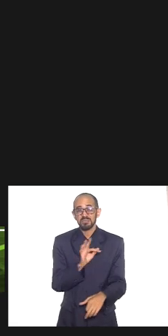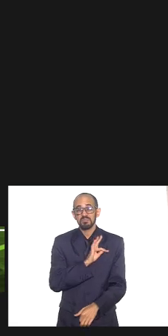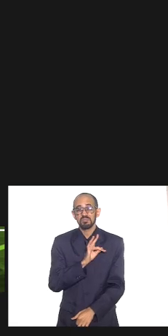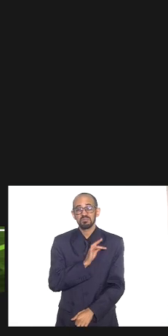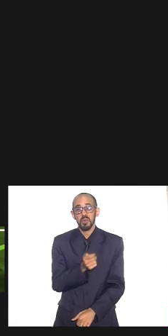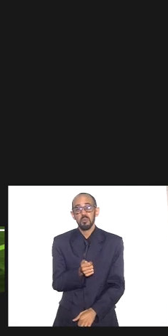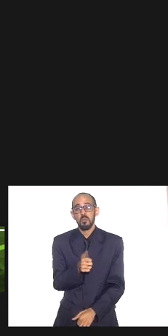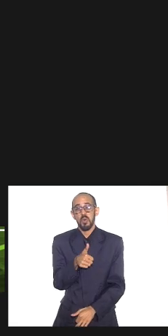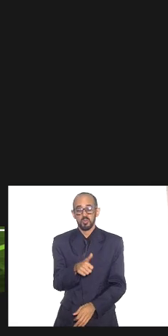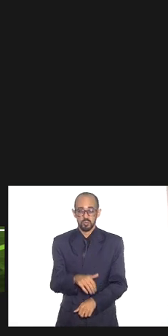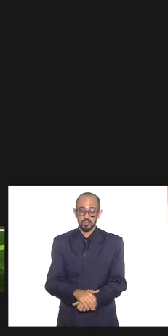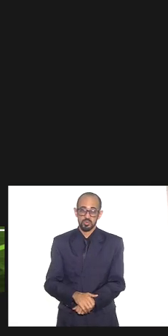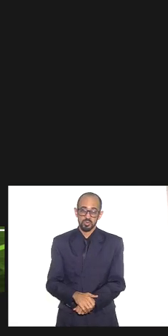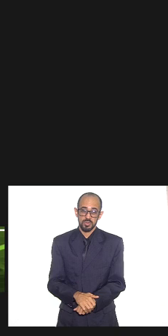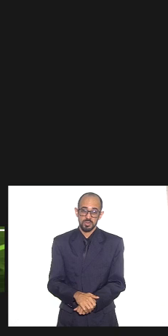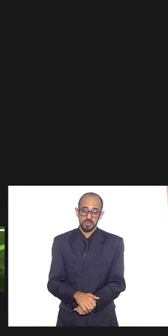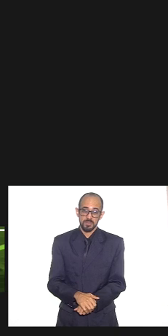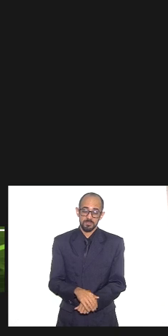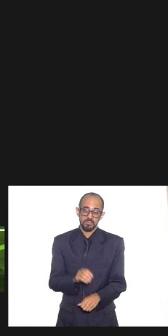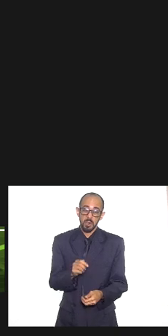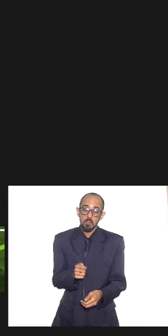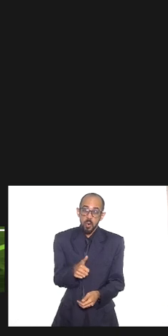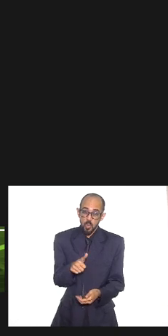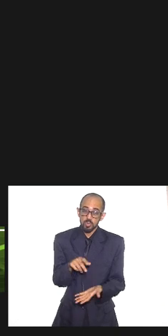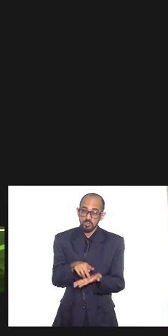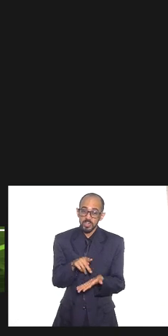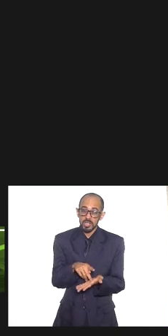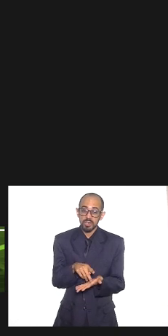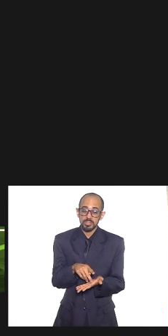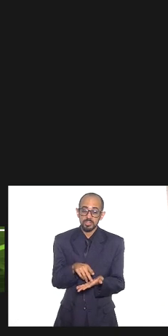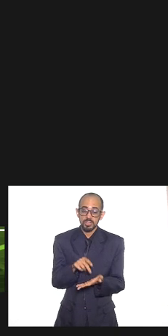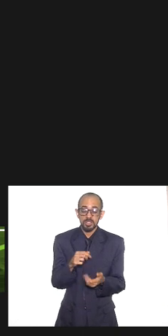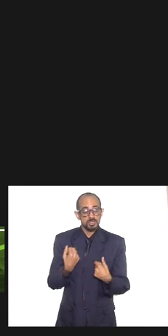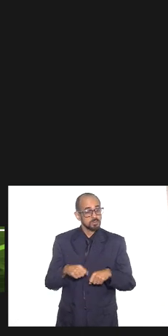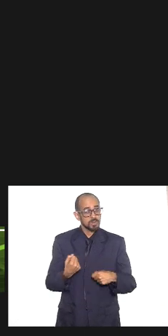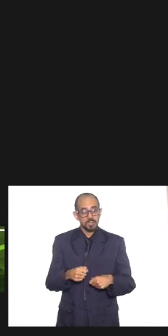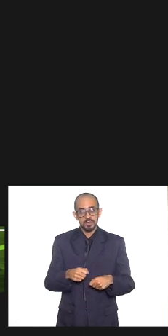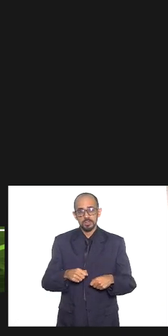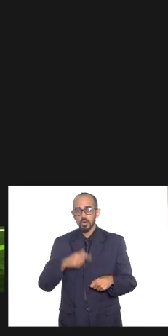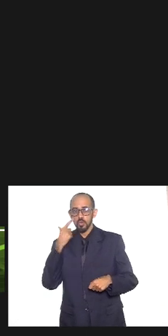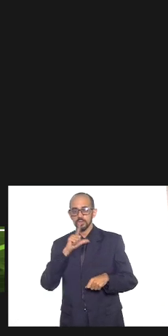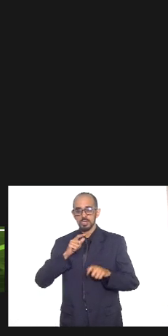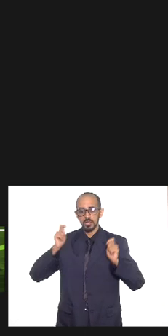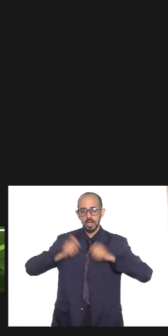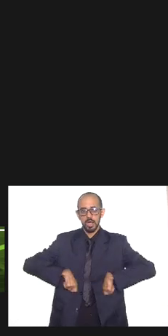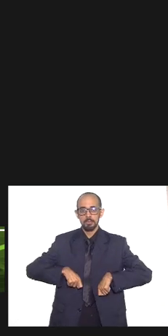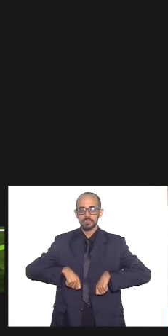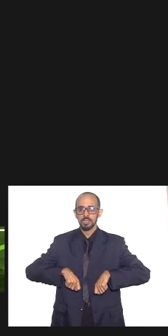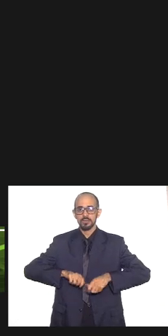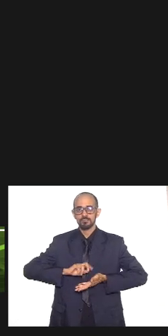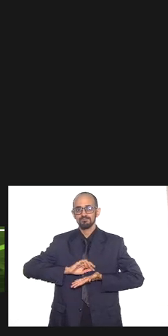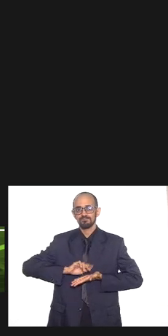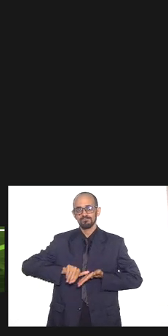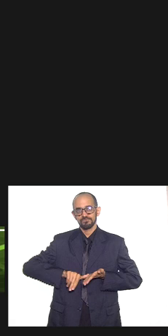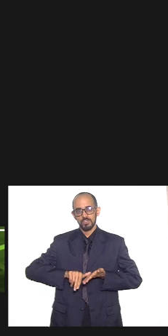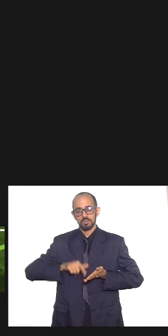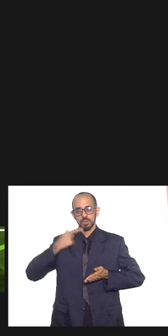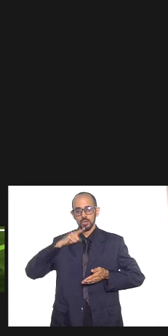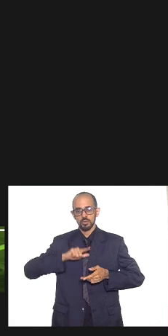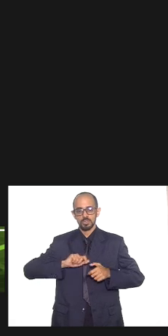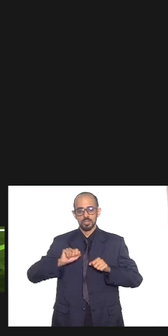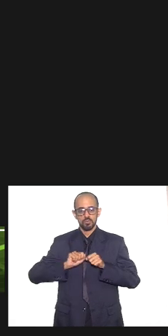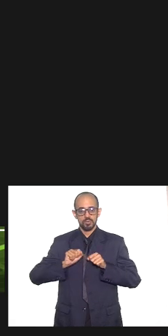bem poucos muito poucos os policiais acham que ser polivalentes ali para conseguirem atuar